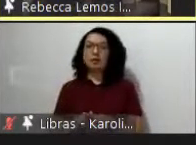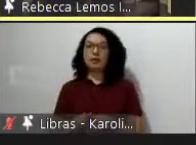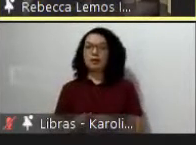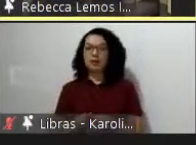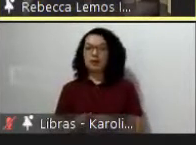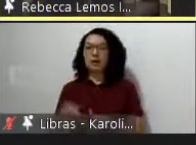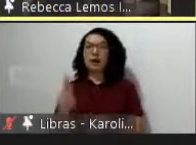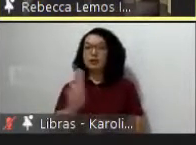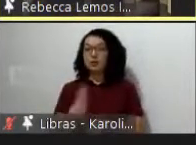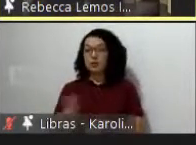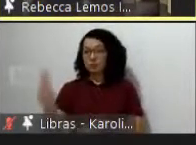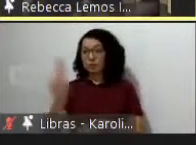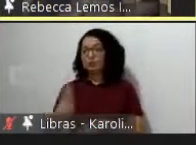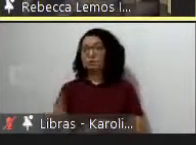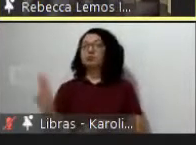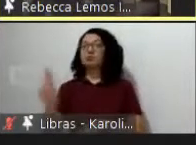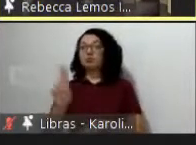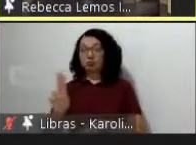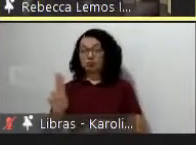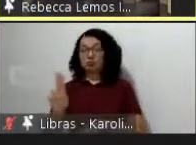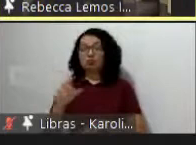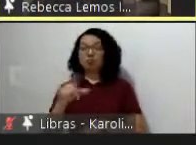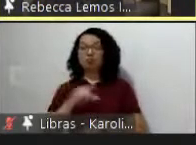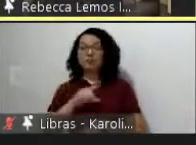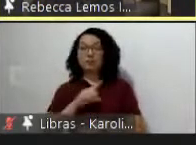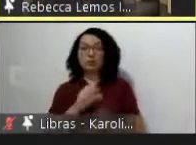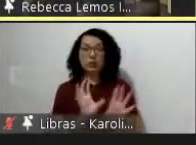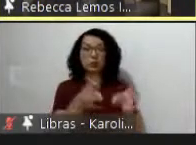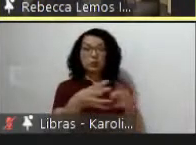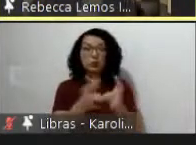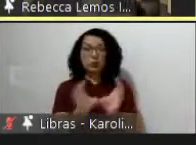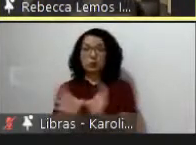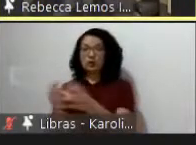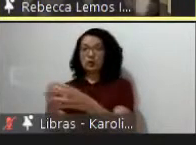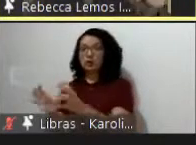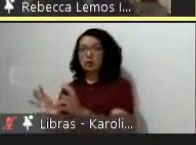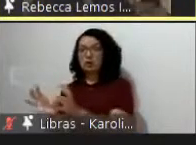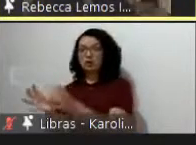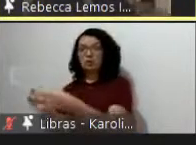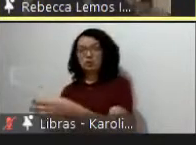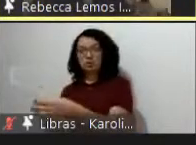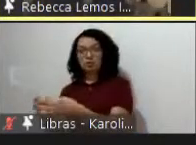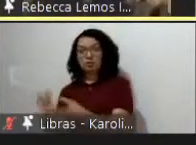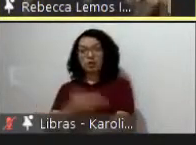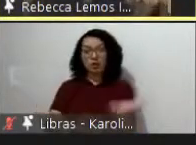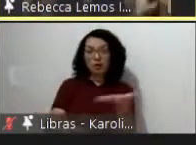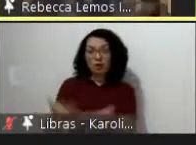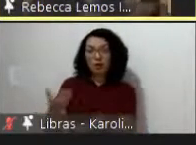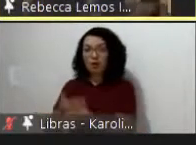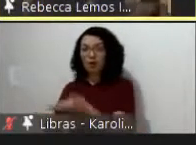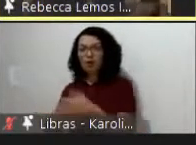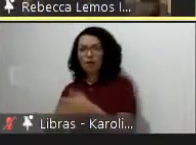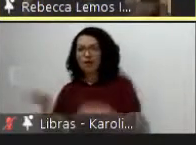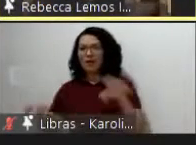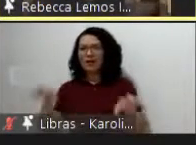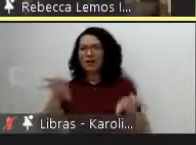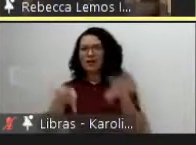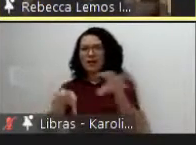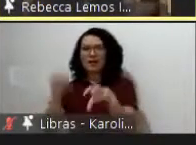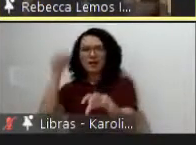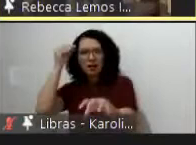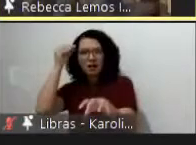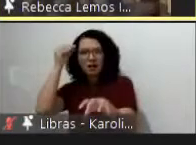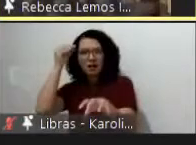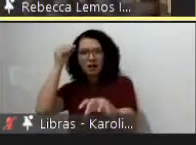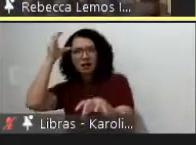universidades centros interdisciplinares que envolviam diversas áreas de conhecimento e